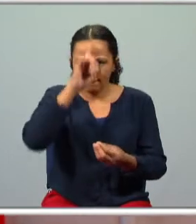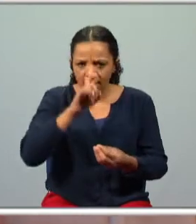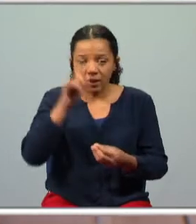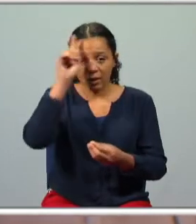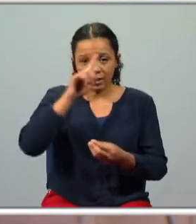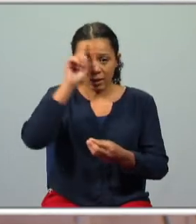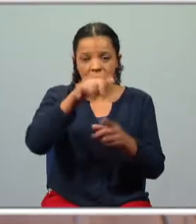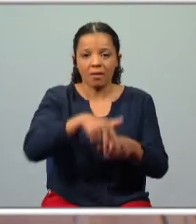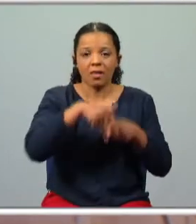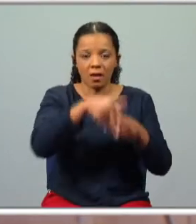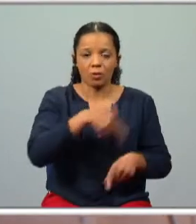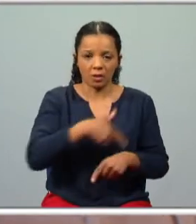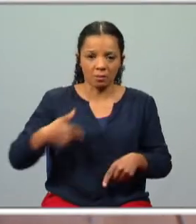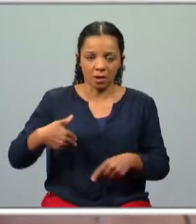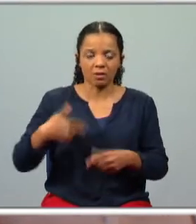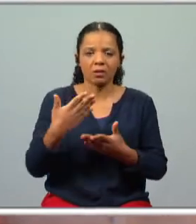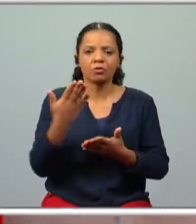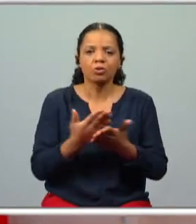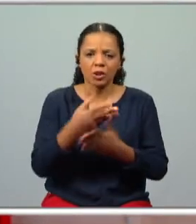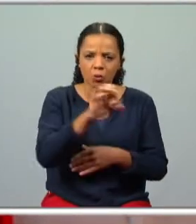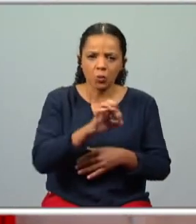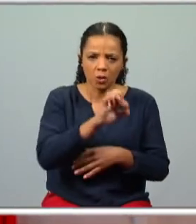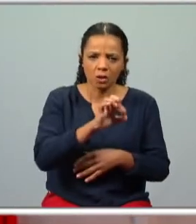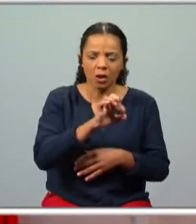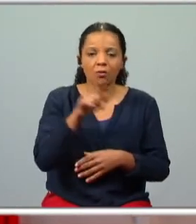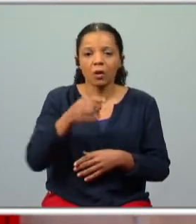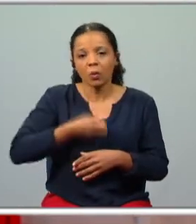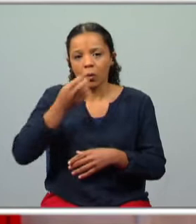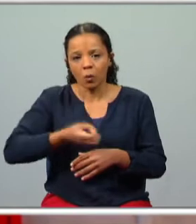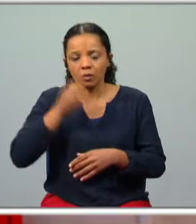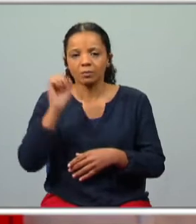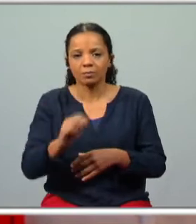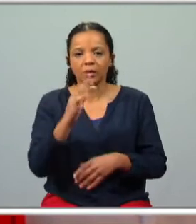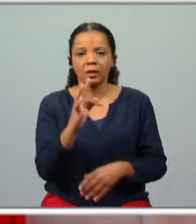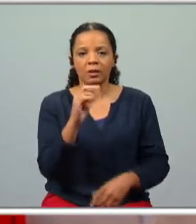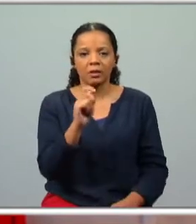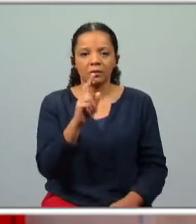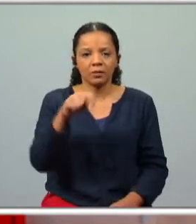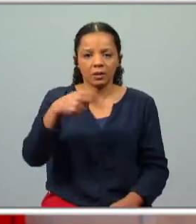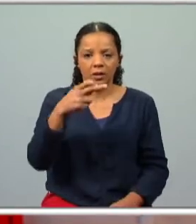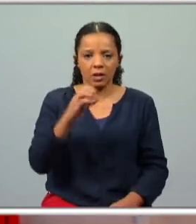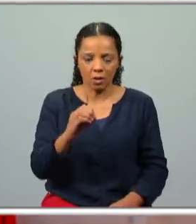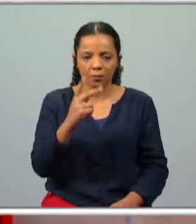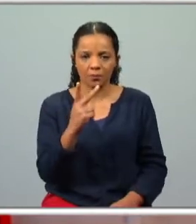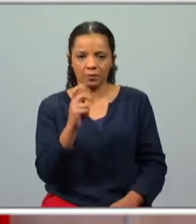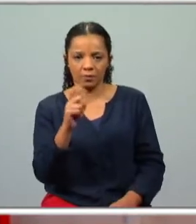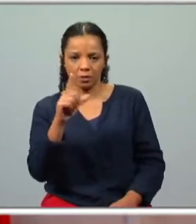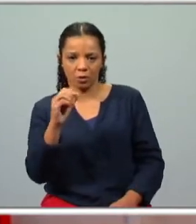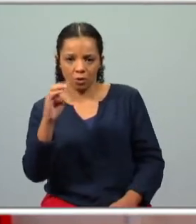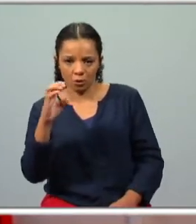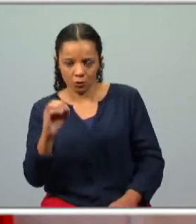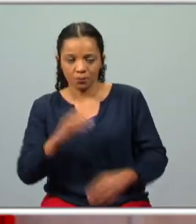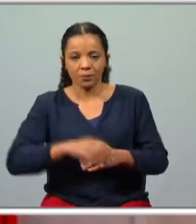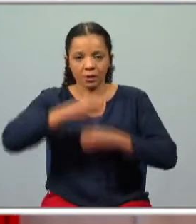do Cavaleiro de Dinamarca, que estudaste no oitavo ano, é relatado o episódio de Fernão Veloso. E aqui, estes cinco dias são